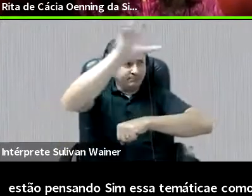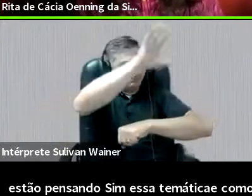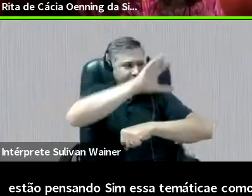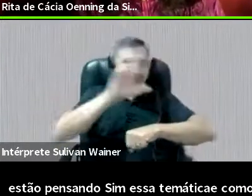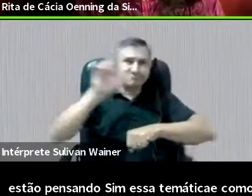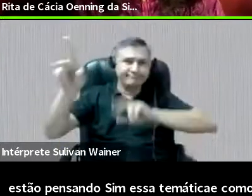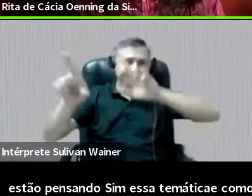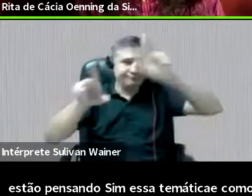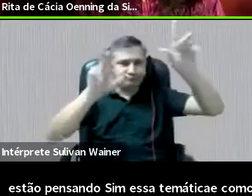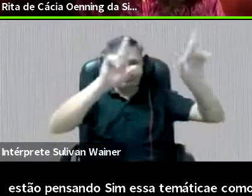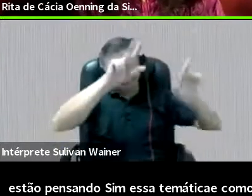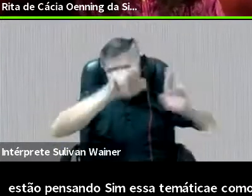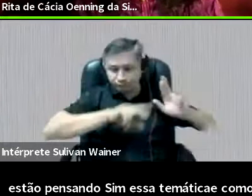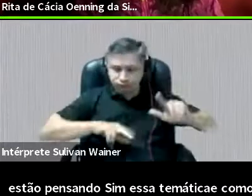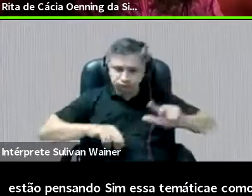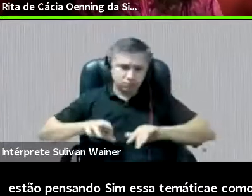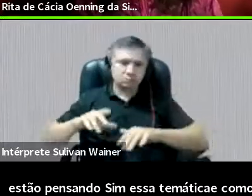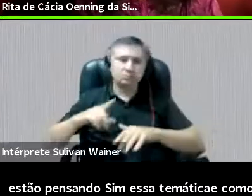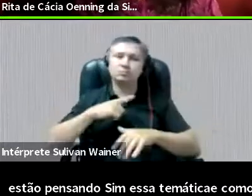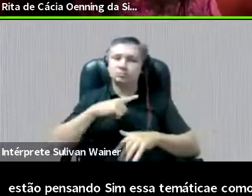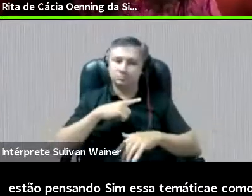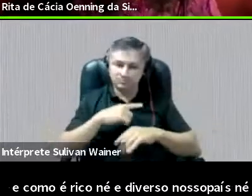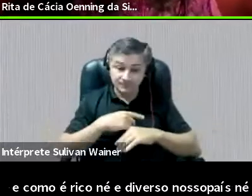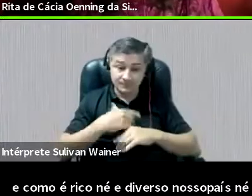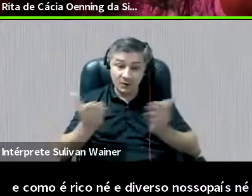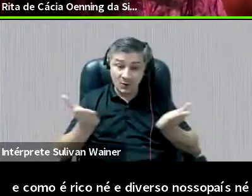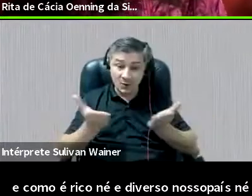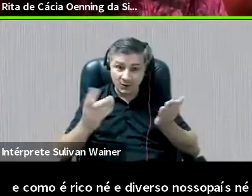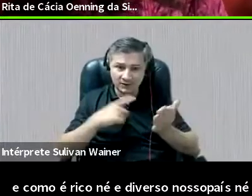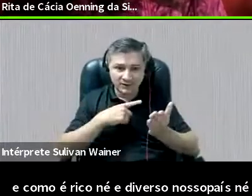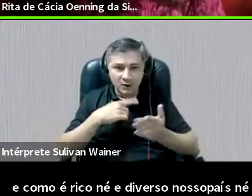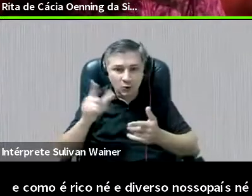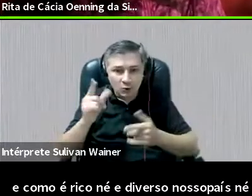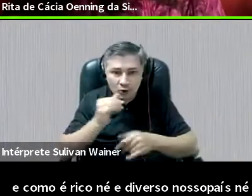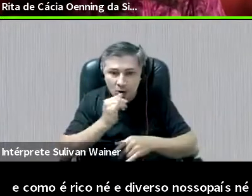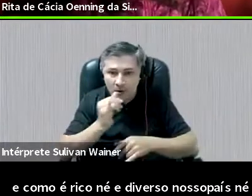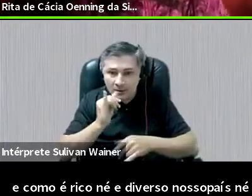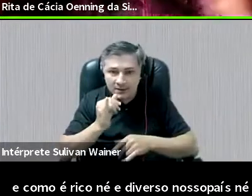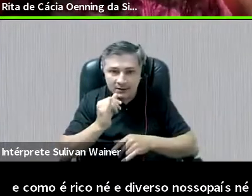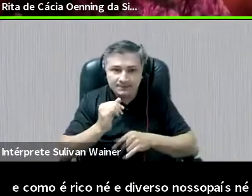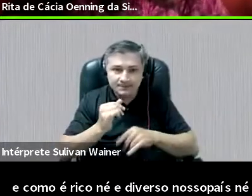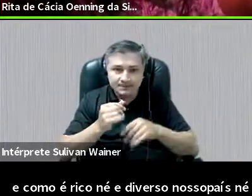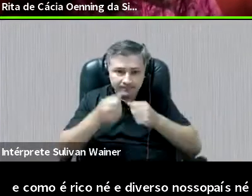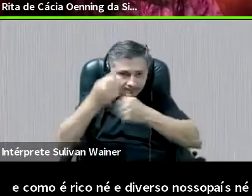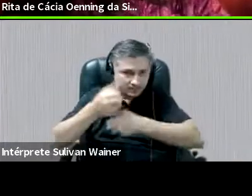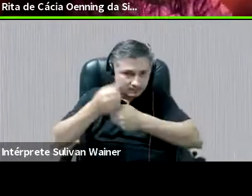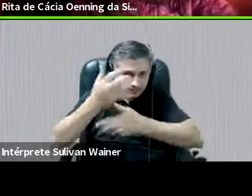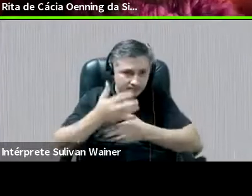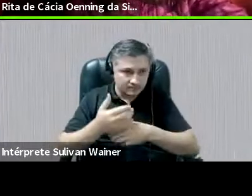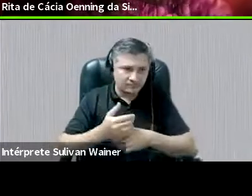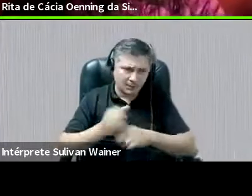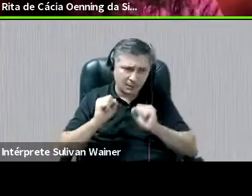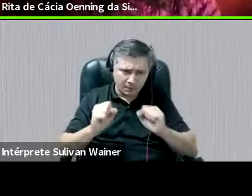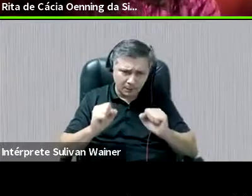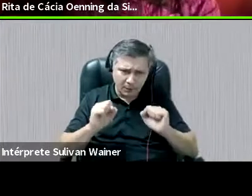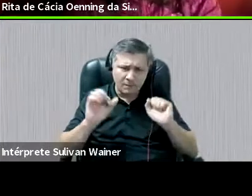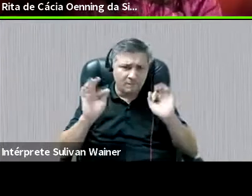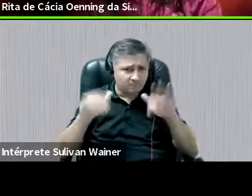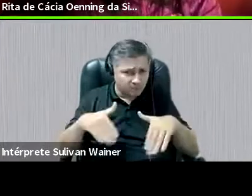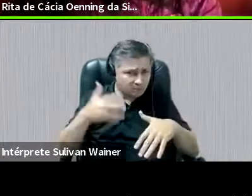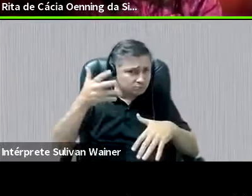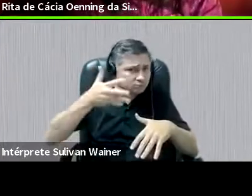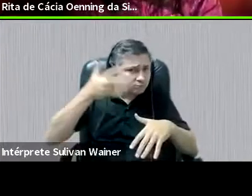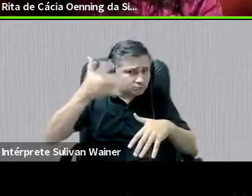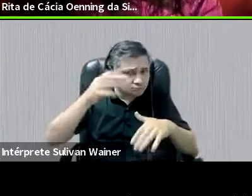Então, eu acho que a gente pode... Tem aqui um outro comentário que eu queria trazer e aí a gente pode talvez ir falando,